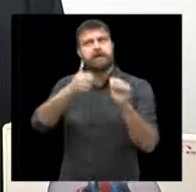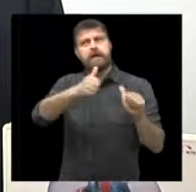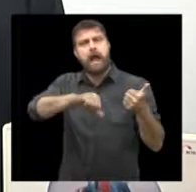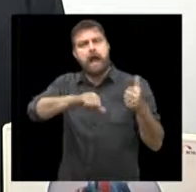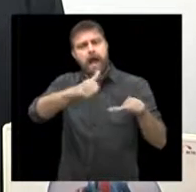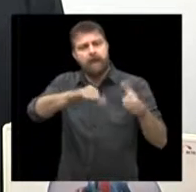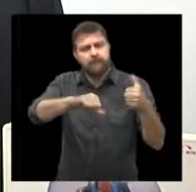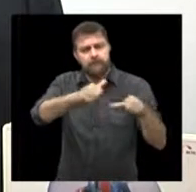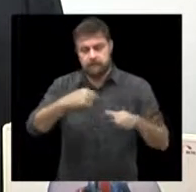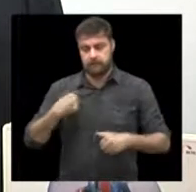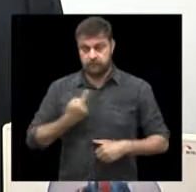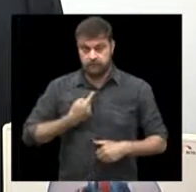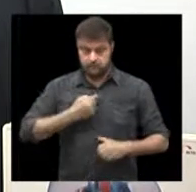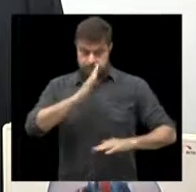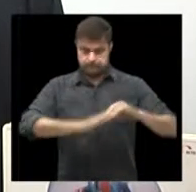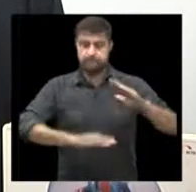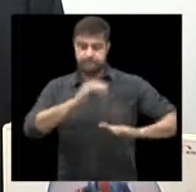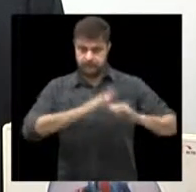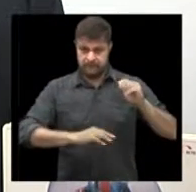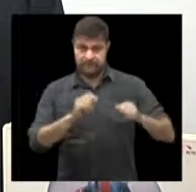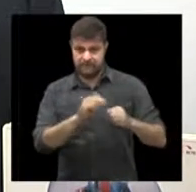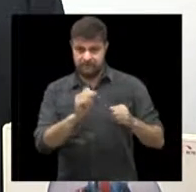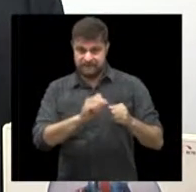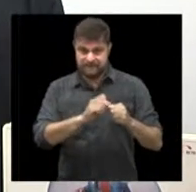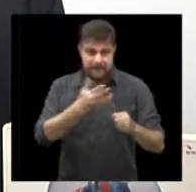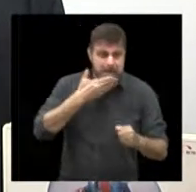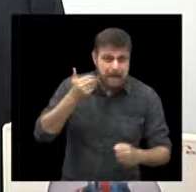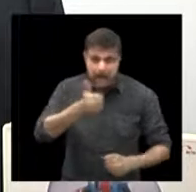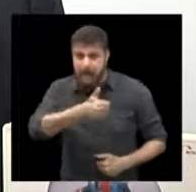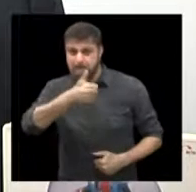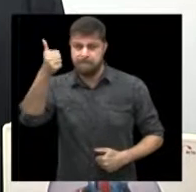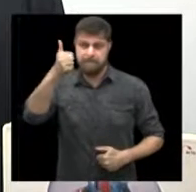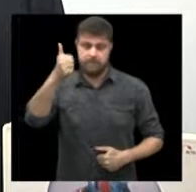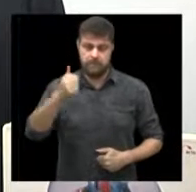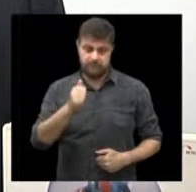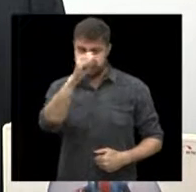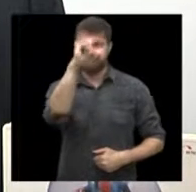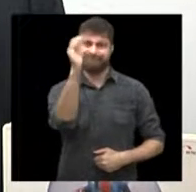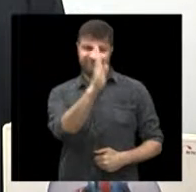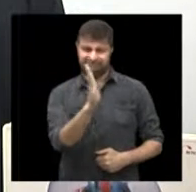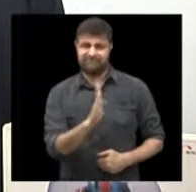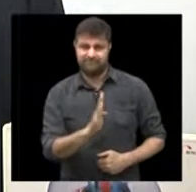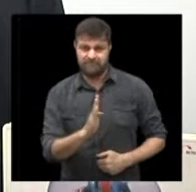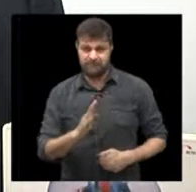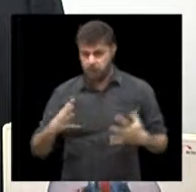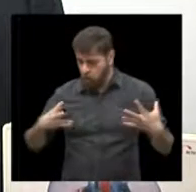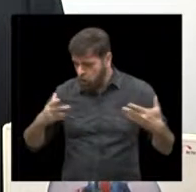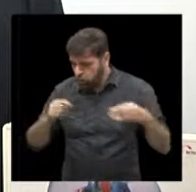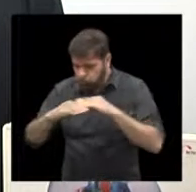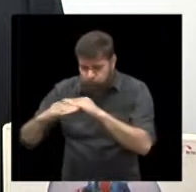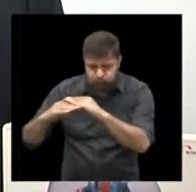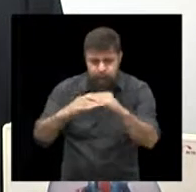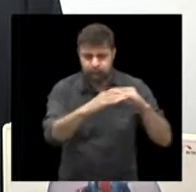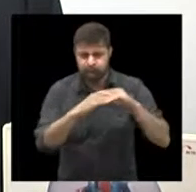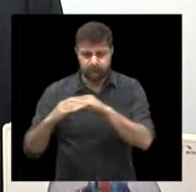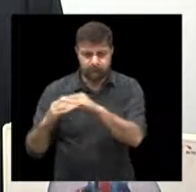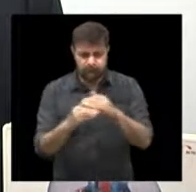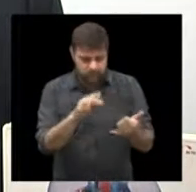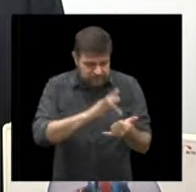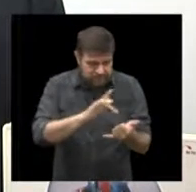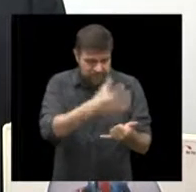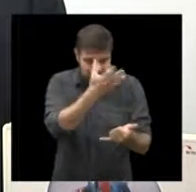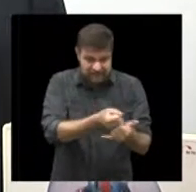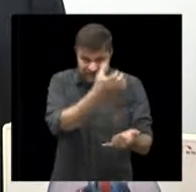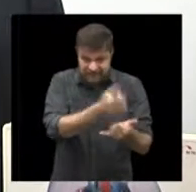e que deva fazer alguma coisa para melhorar essa condição no Brasil, para que todos possam ter esse acesso, até com